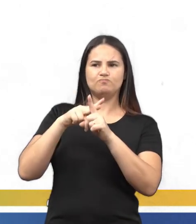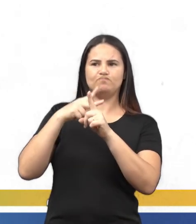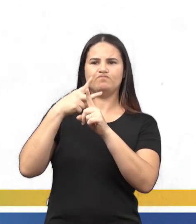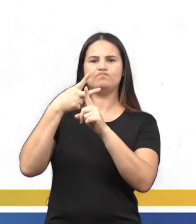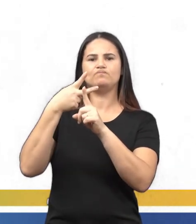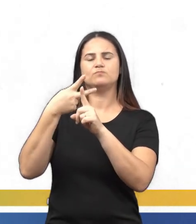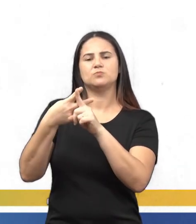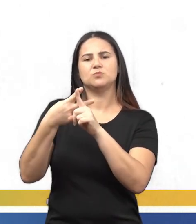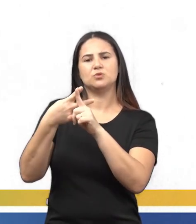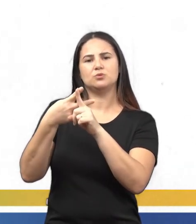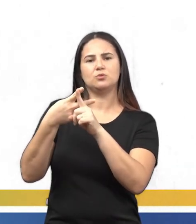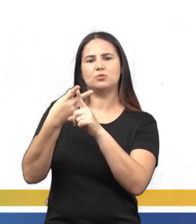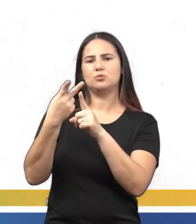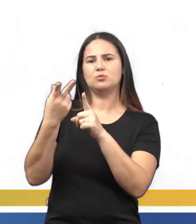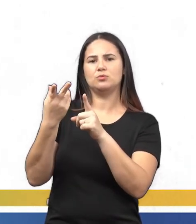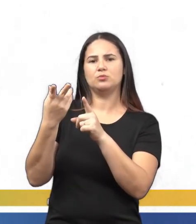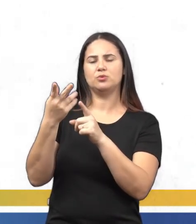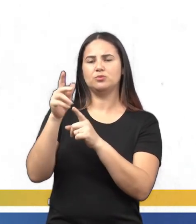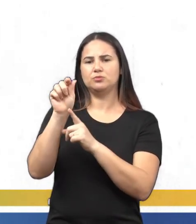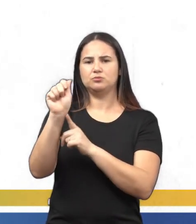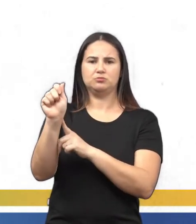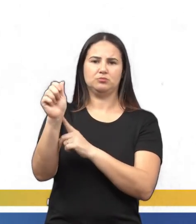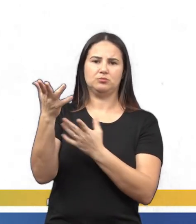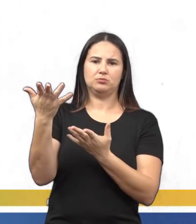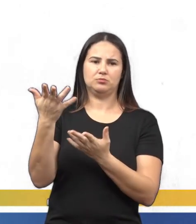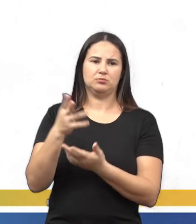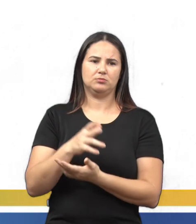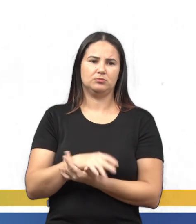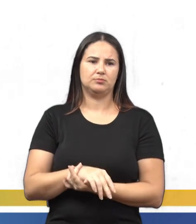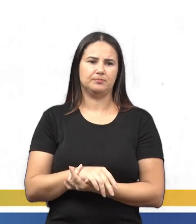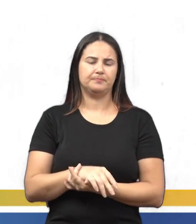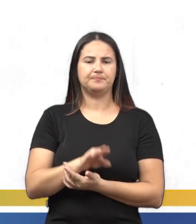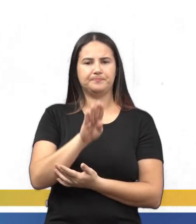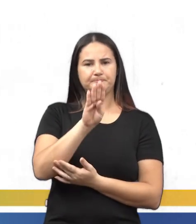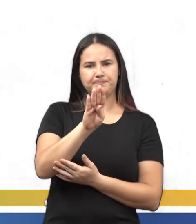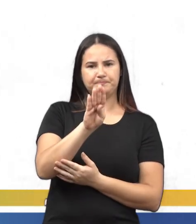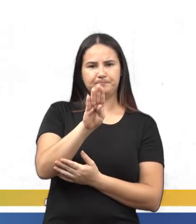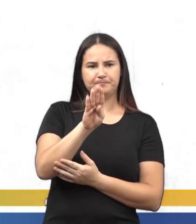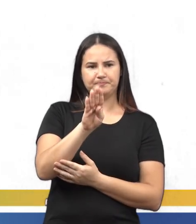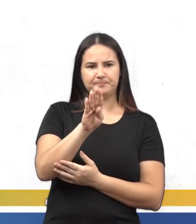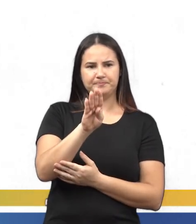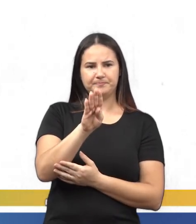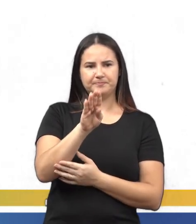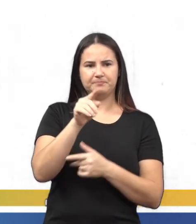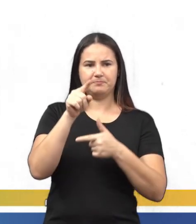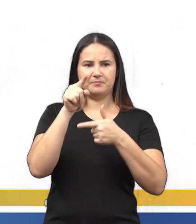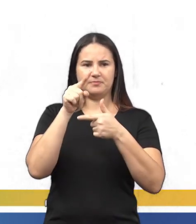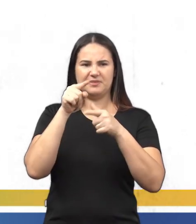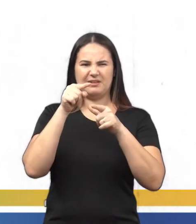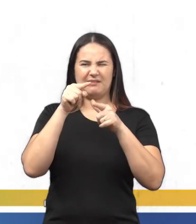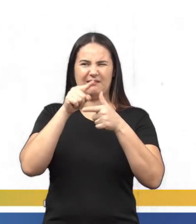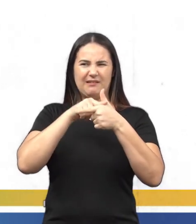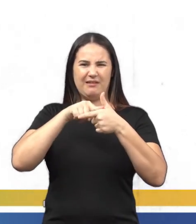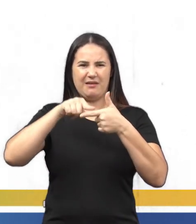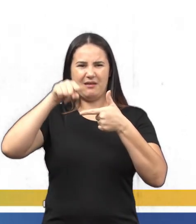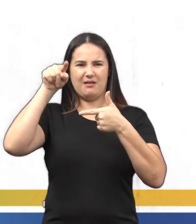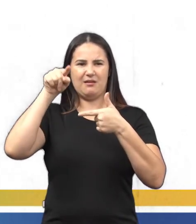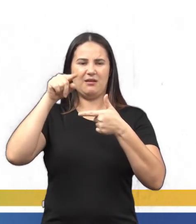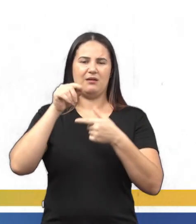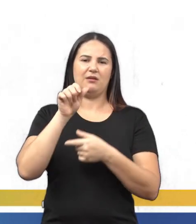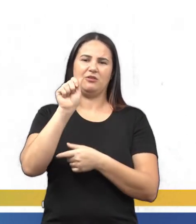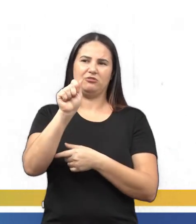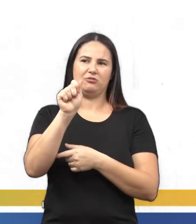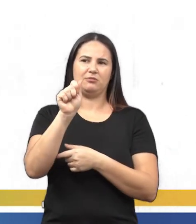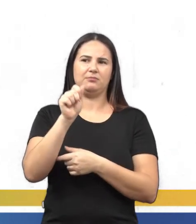um número, que seria o A. A B é raiz de A, o C é A sobre 5 mais 1